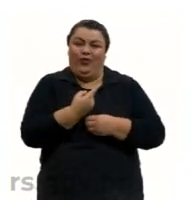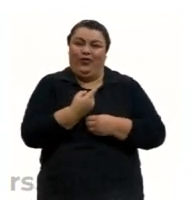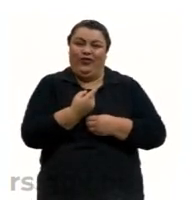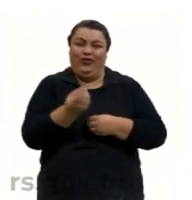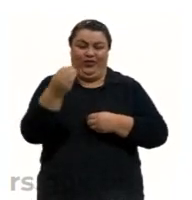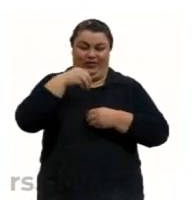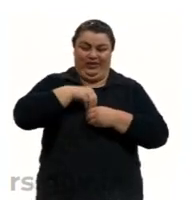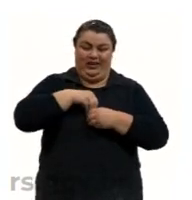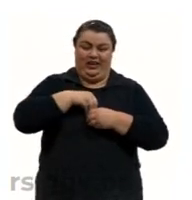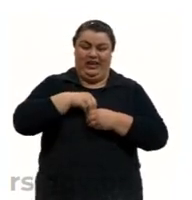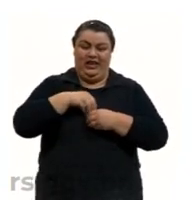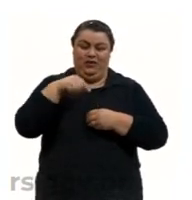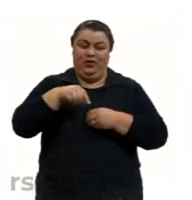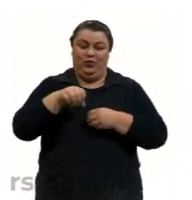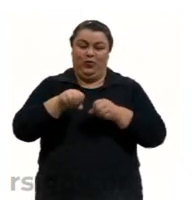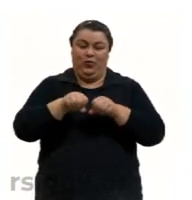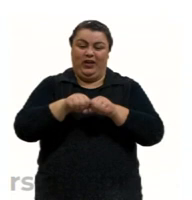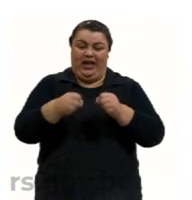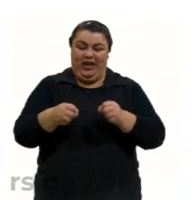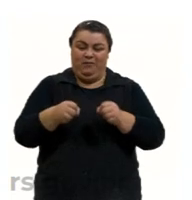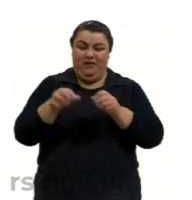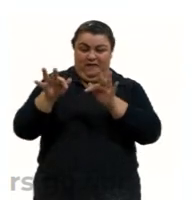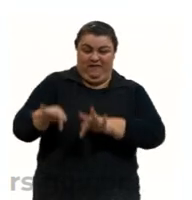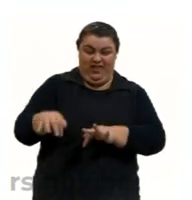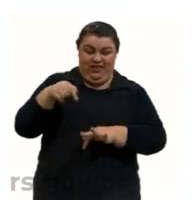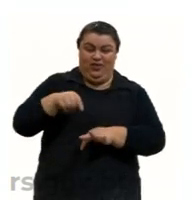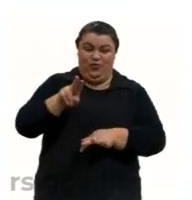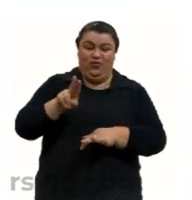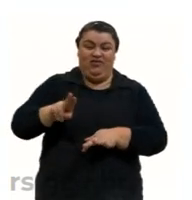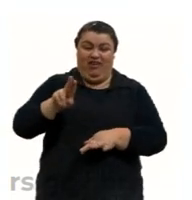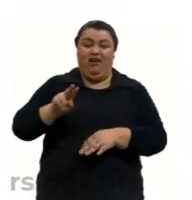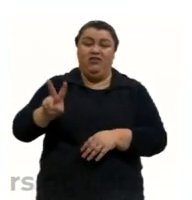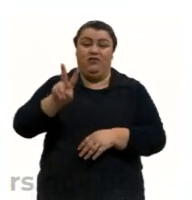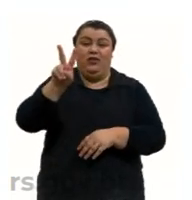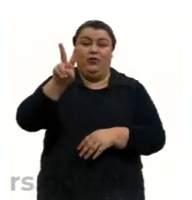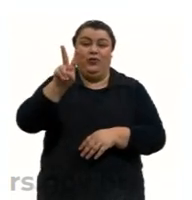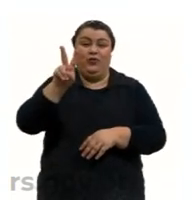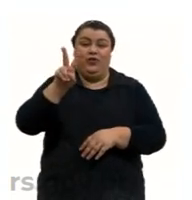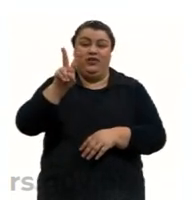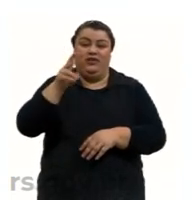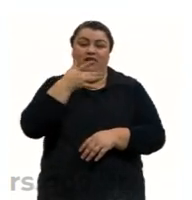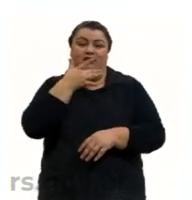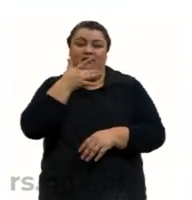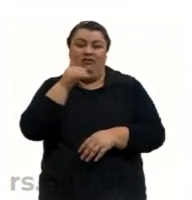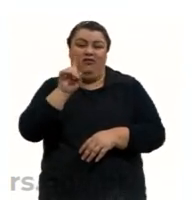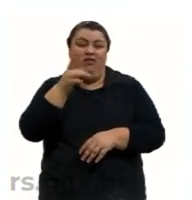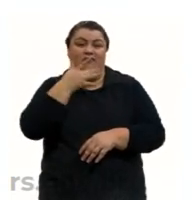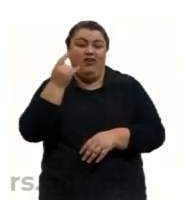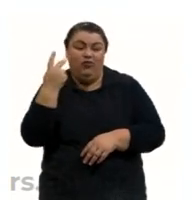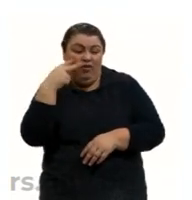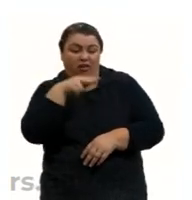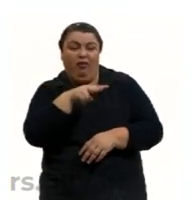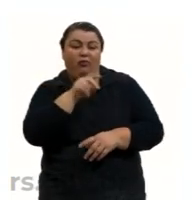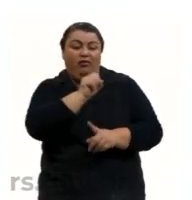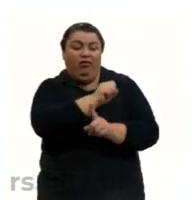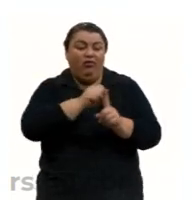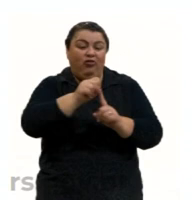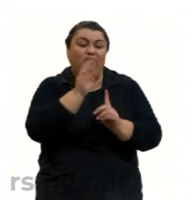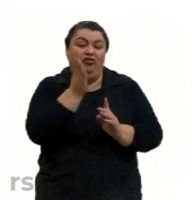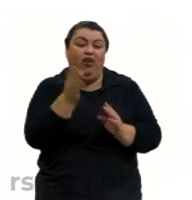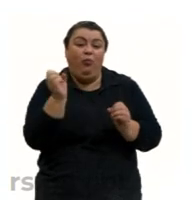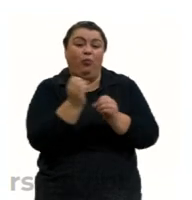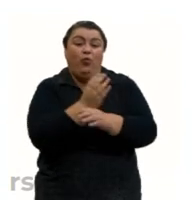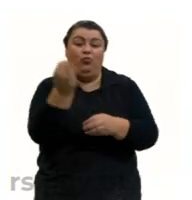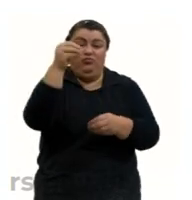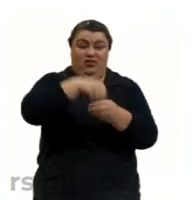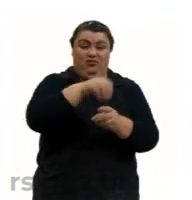quebra desses valores é complicada. Não é tão fácil quebrar esses valores instituídos pela sociedade. Os próprios nossos